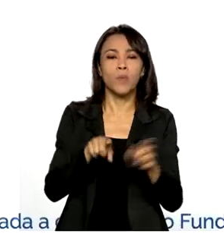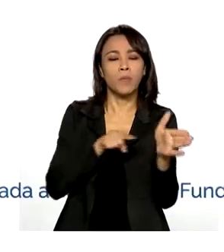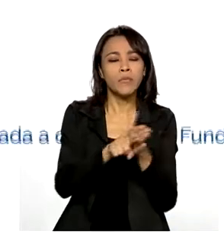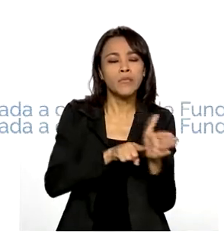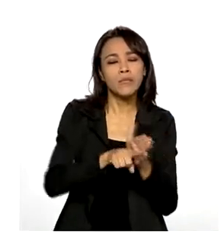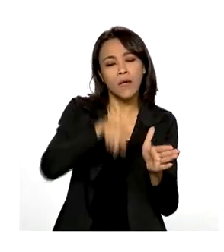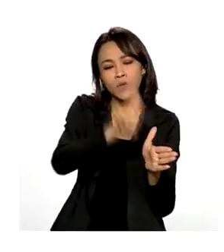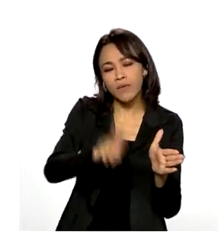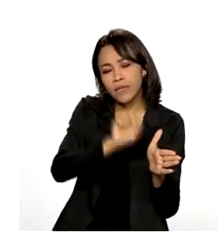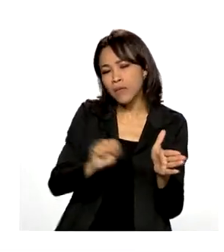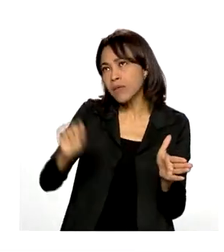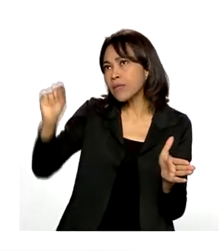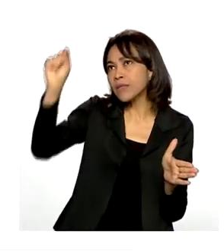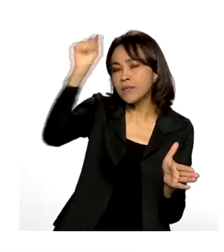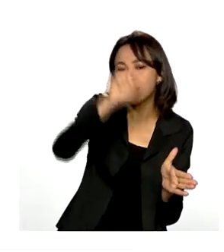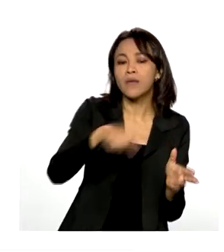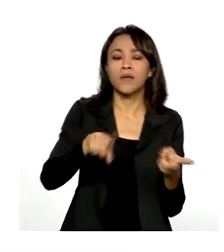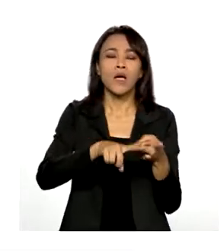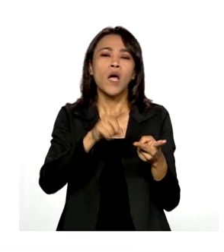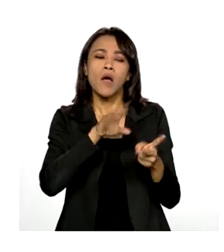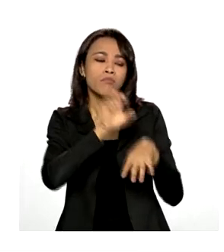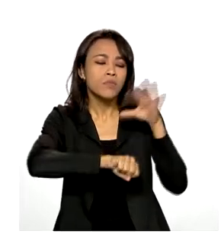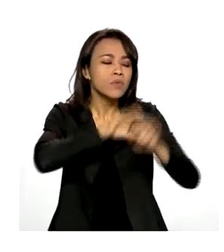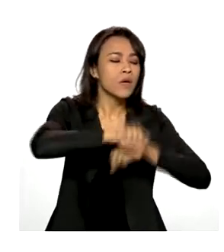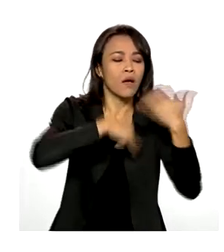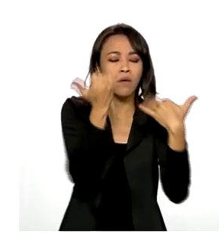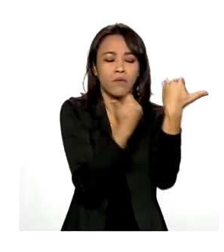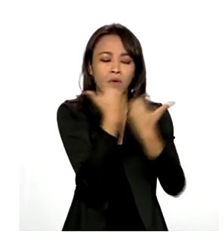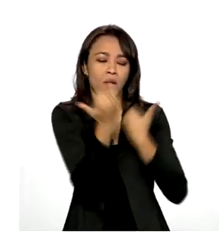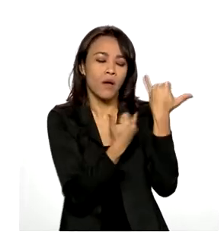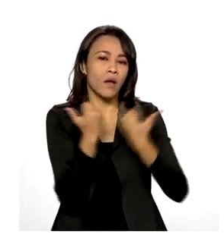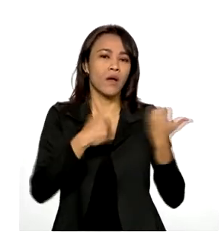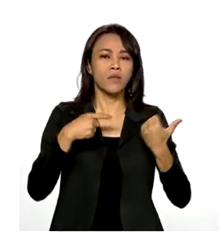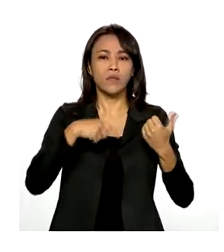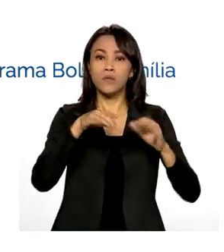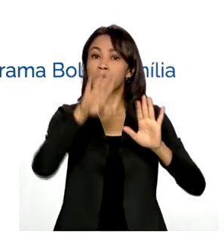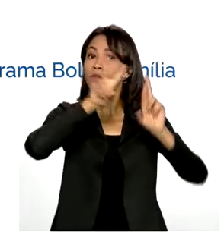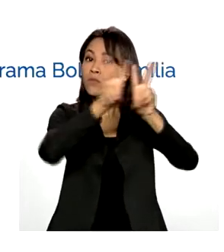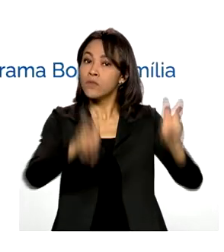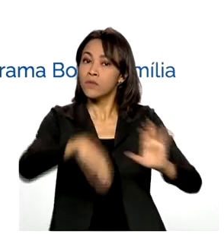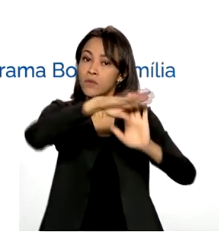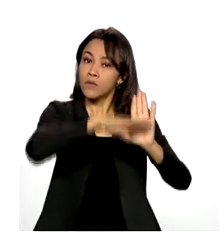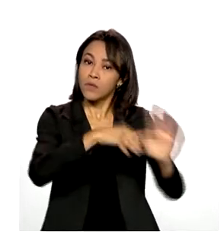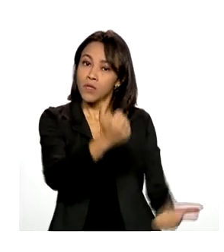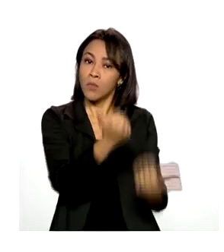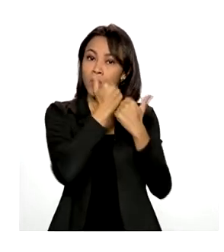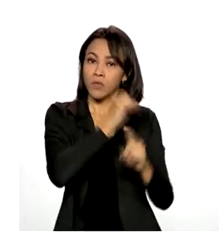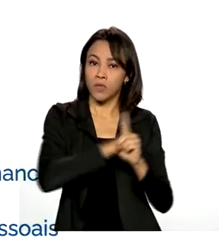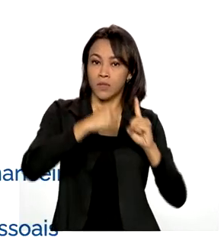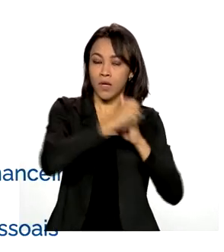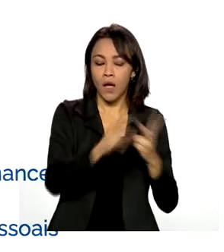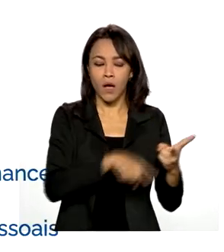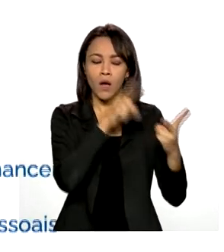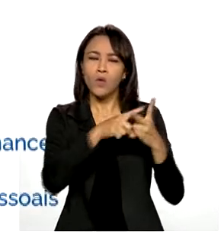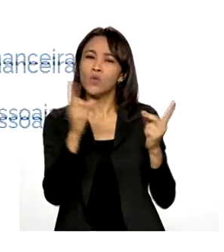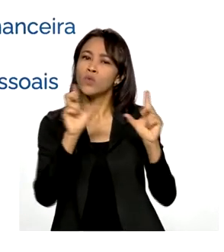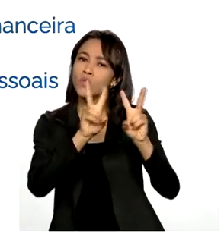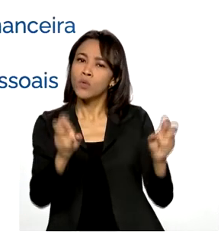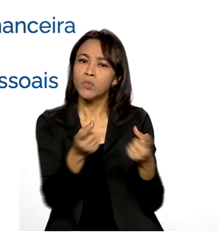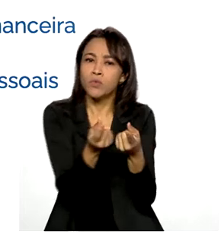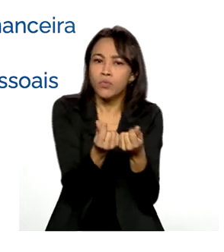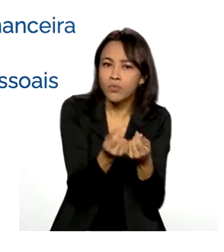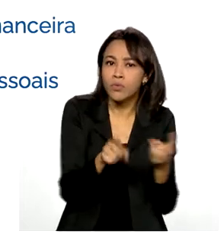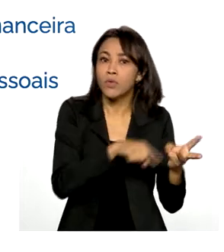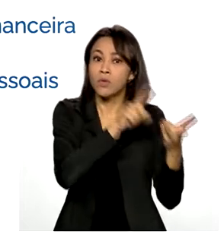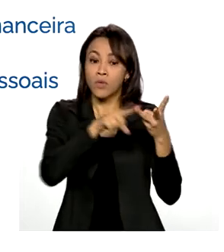educacionais, obter informações sobre programas de assistência social na educação, sobre os serviços de finanças, impostos e